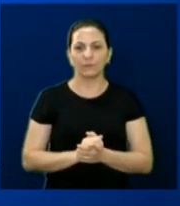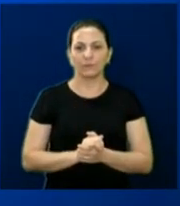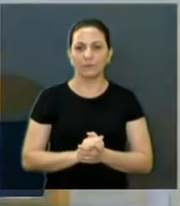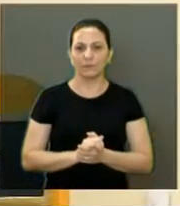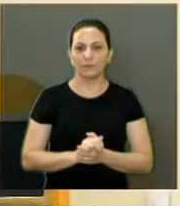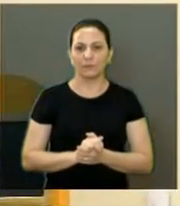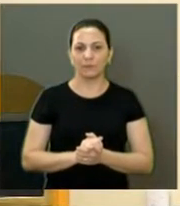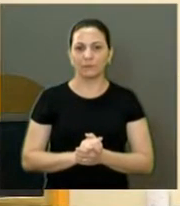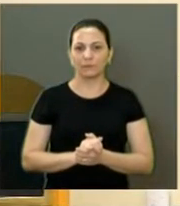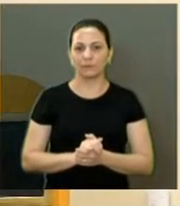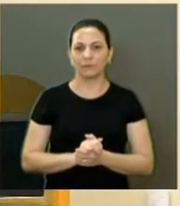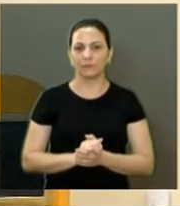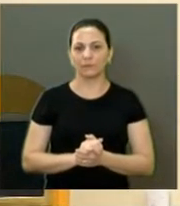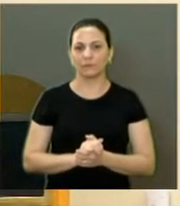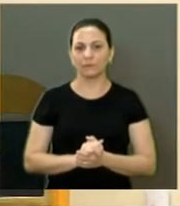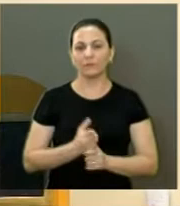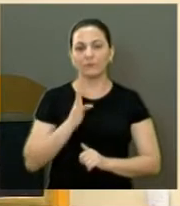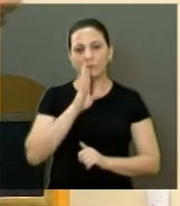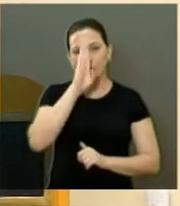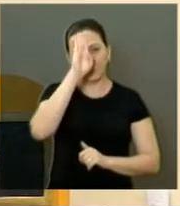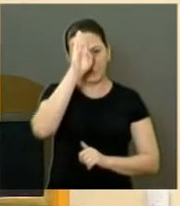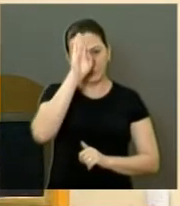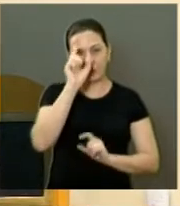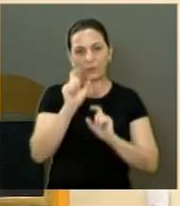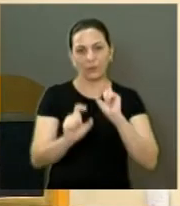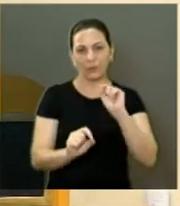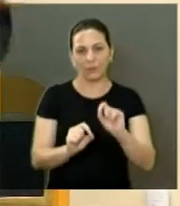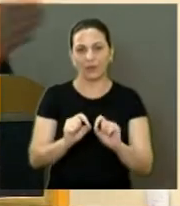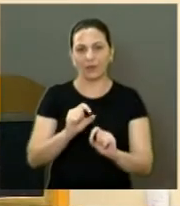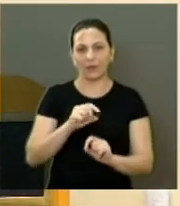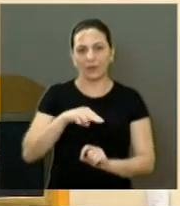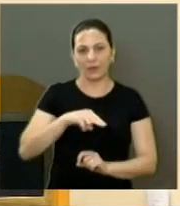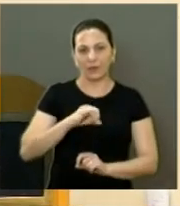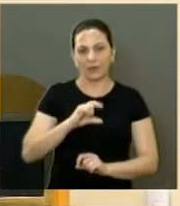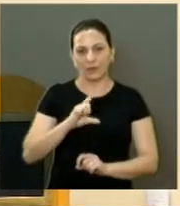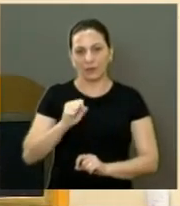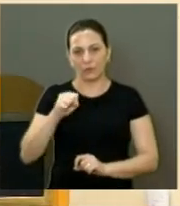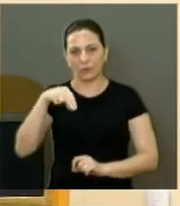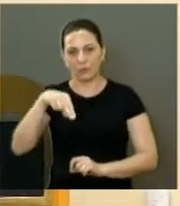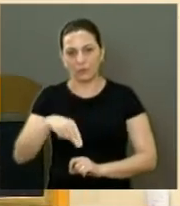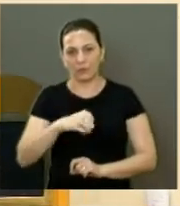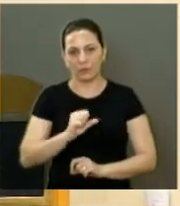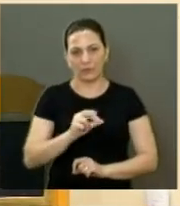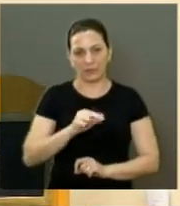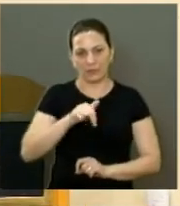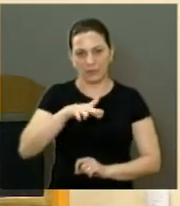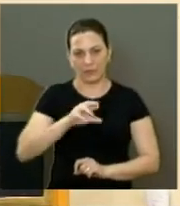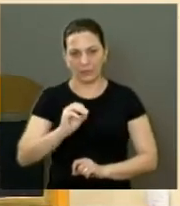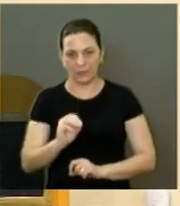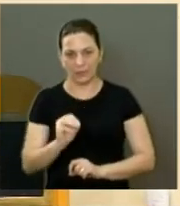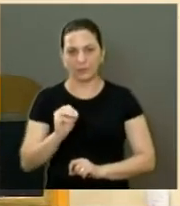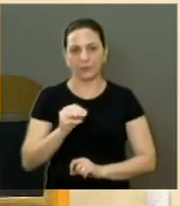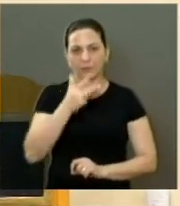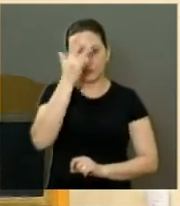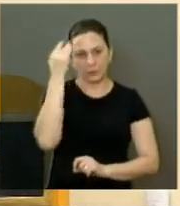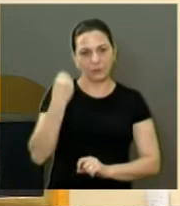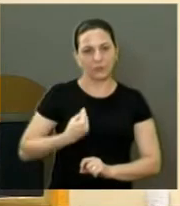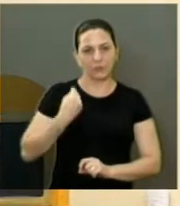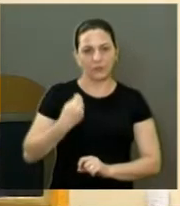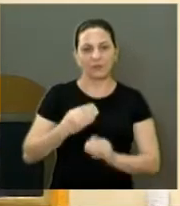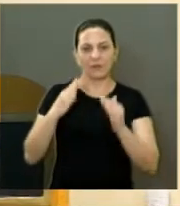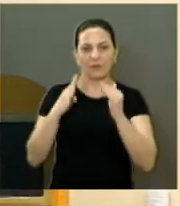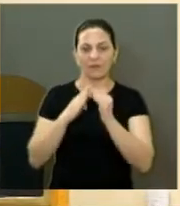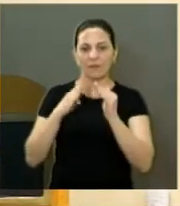Também, o principal, falei que sou nisso, da irmã do Estado de Oliveira, que os moradores que moram nas suas